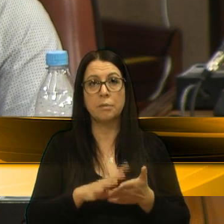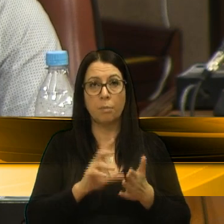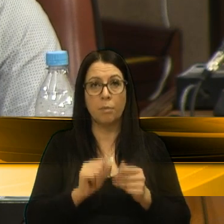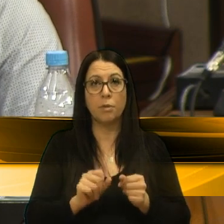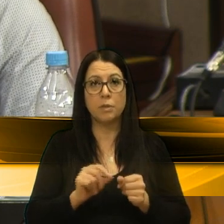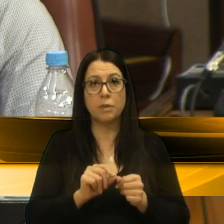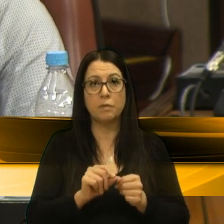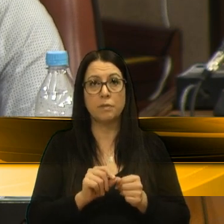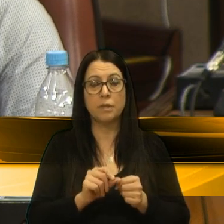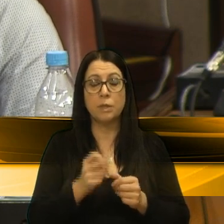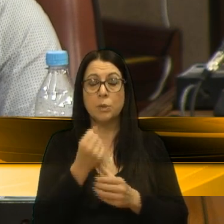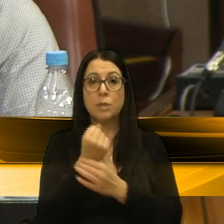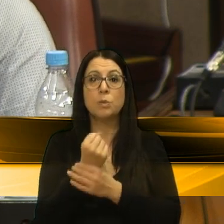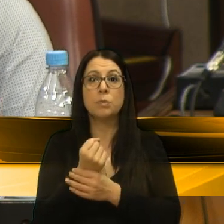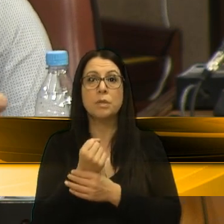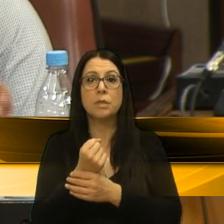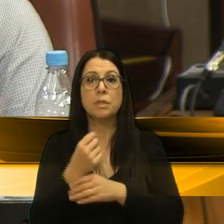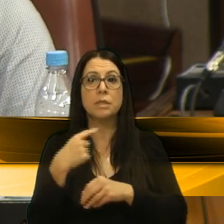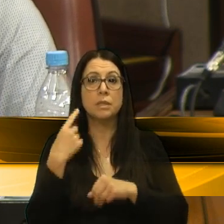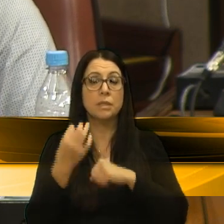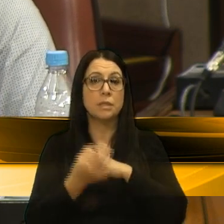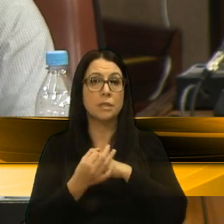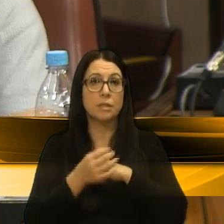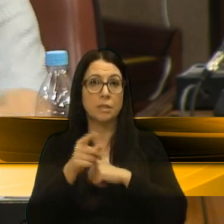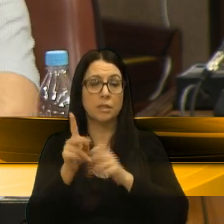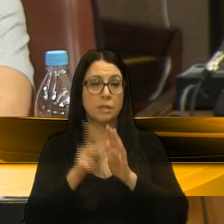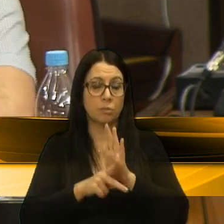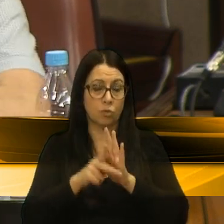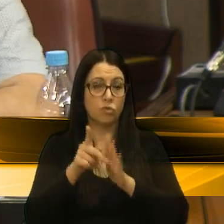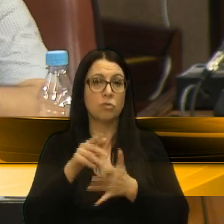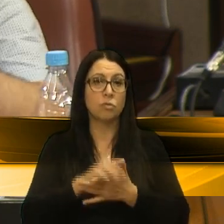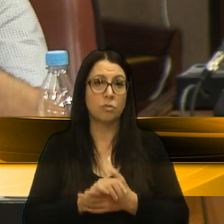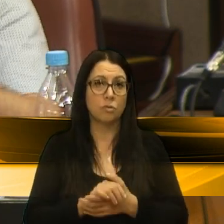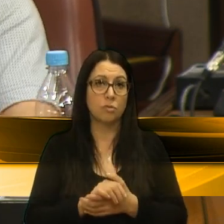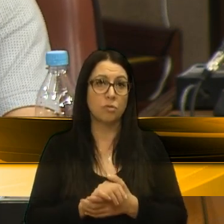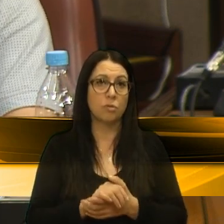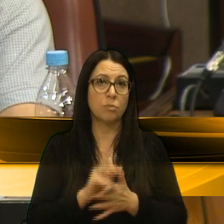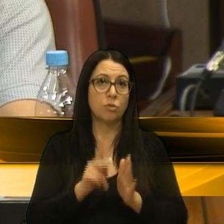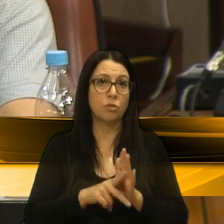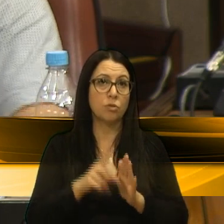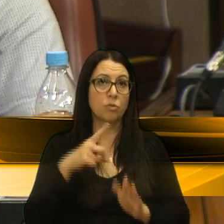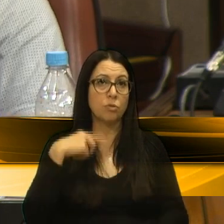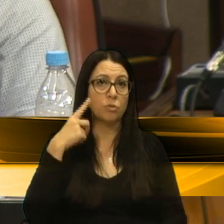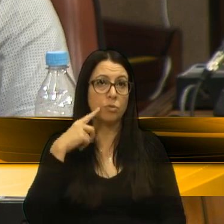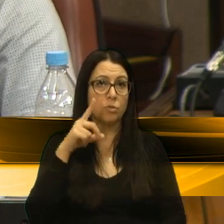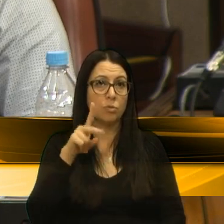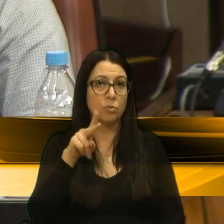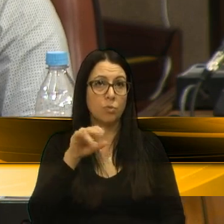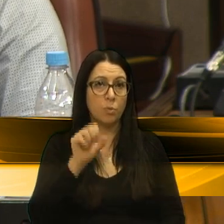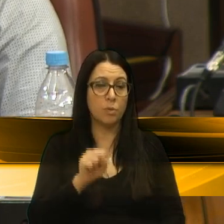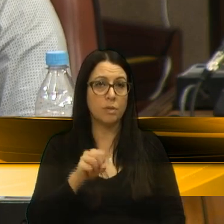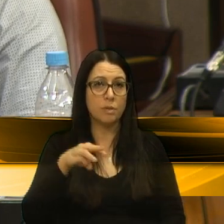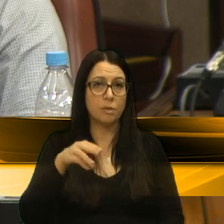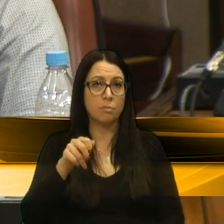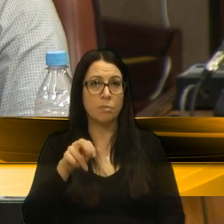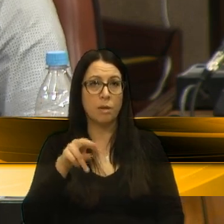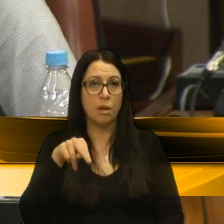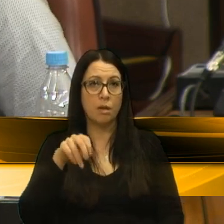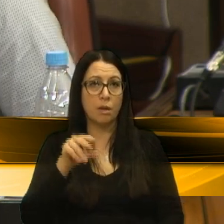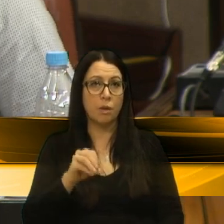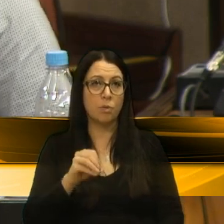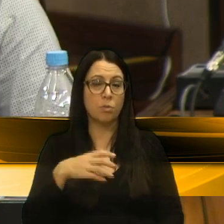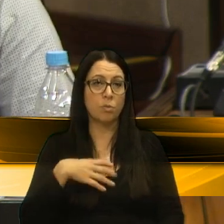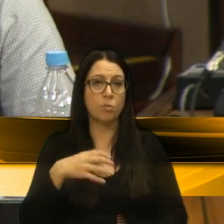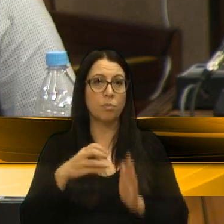com segurança jurídica. E esse projeto é um projeto do deputado Luiz Marenco, deputado do meu partido, do